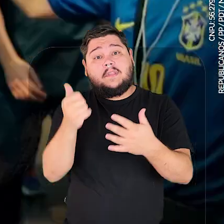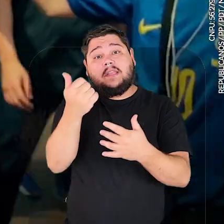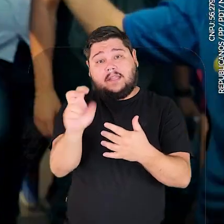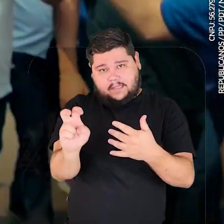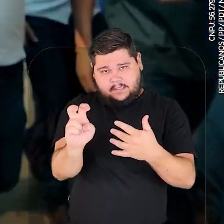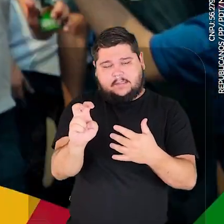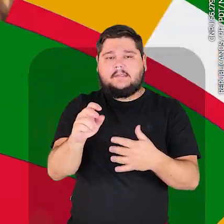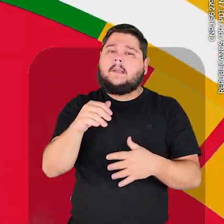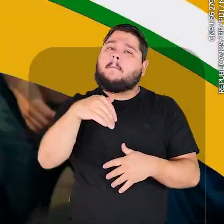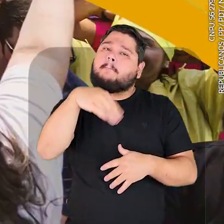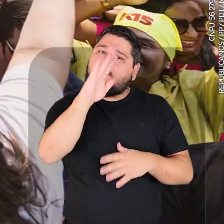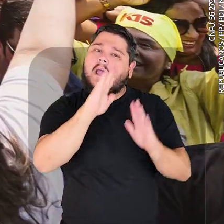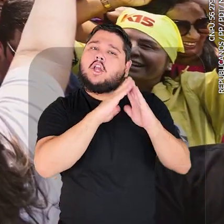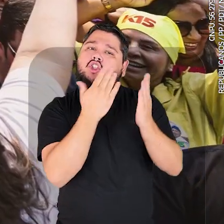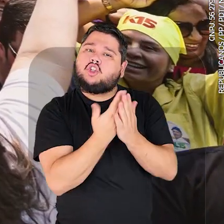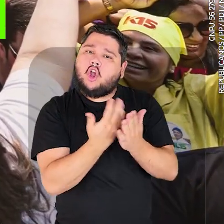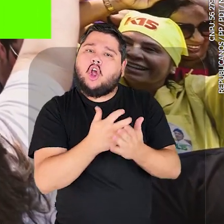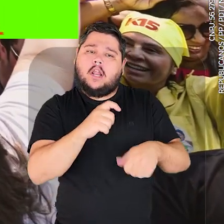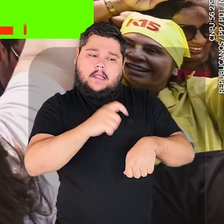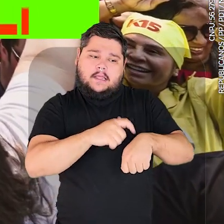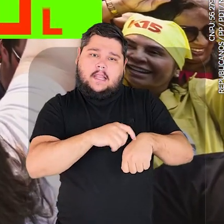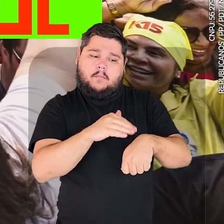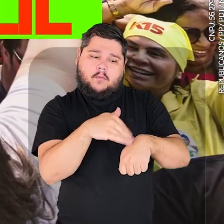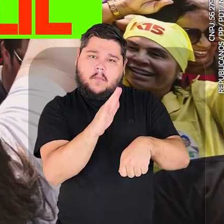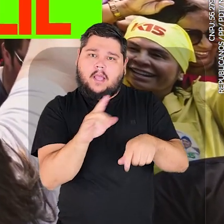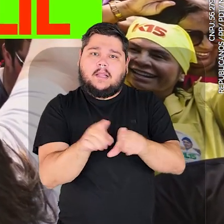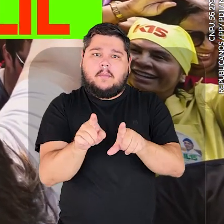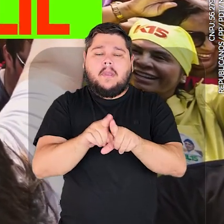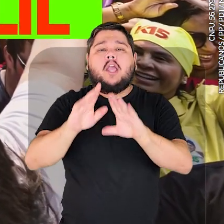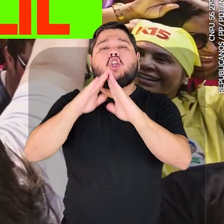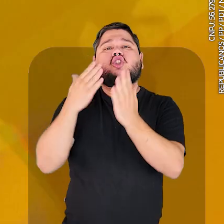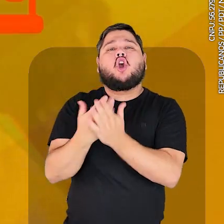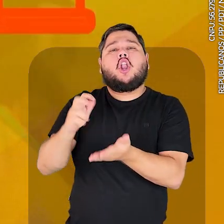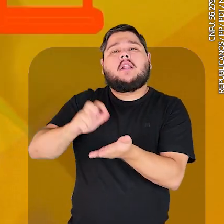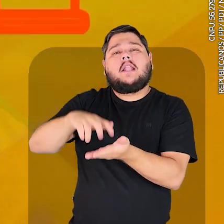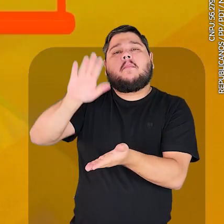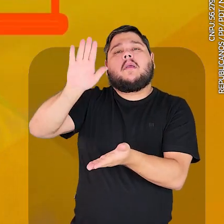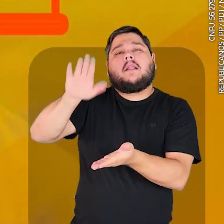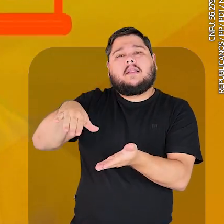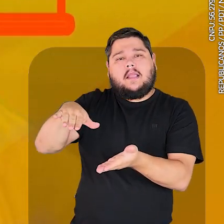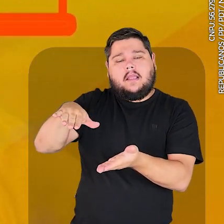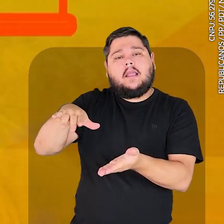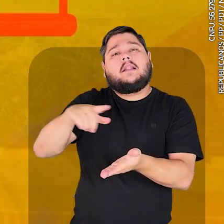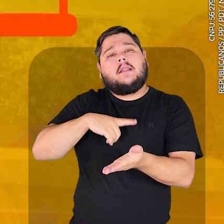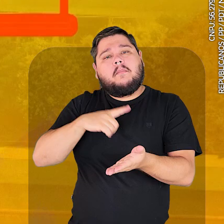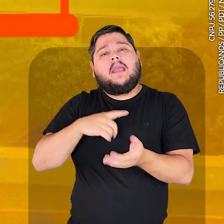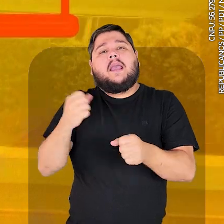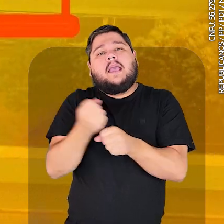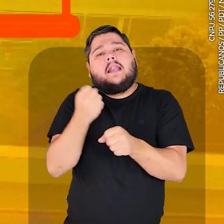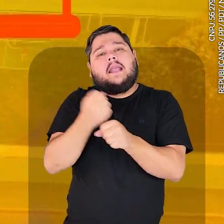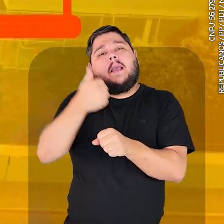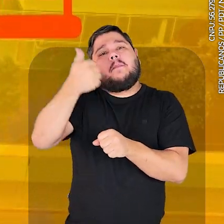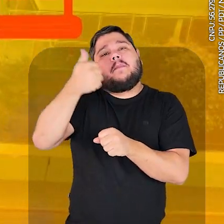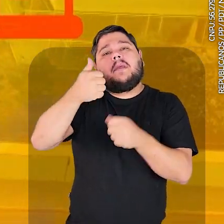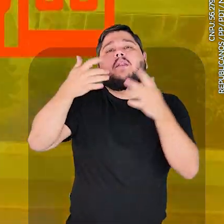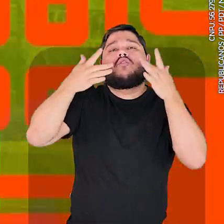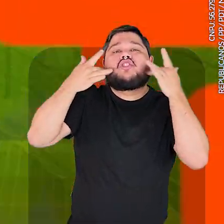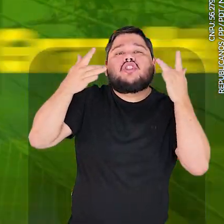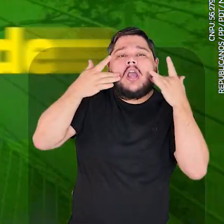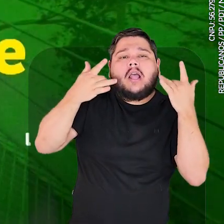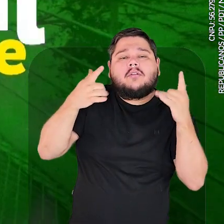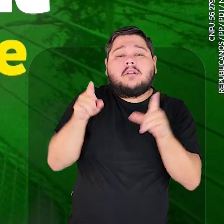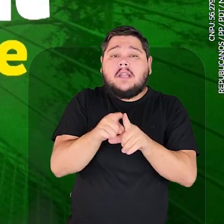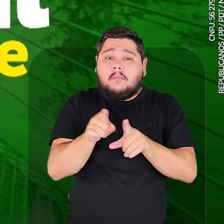próximos 4 anos. 15 motivos para votar no Calil. Mais escolas de tempo ampliado e as escolas de tempo